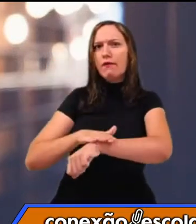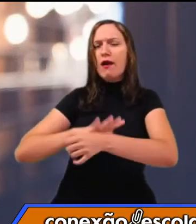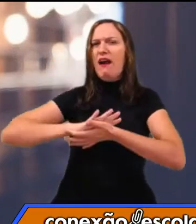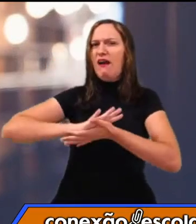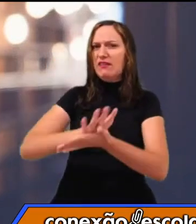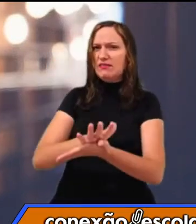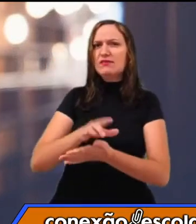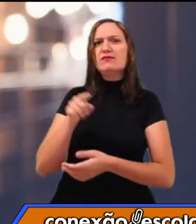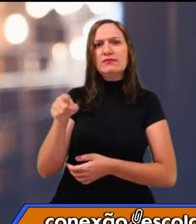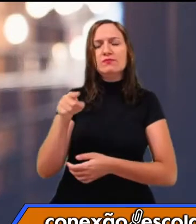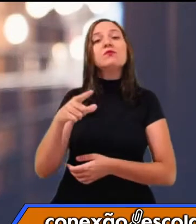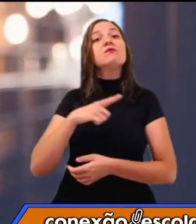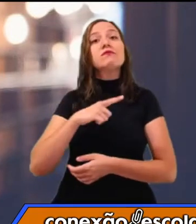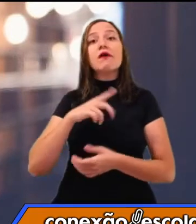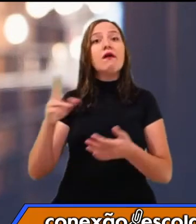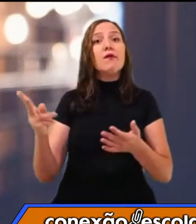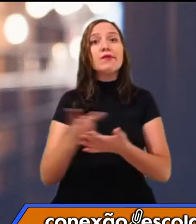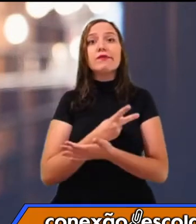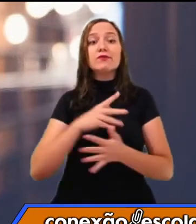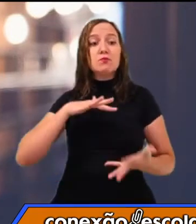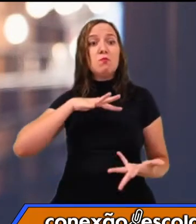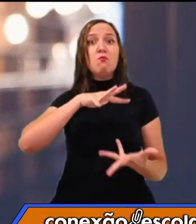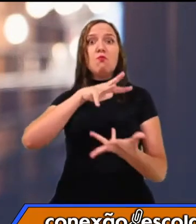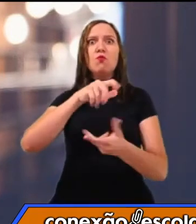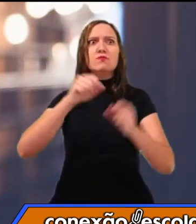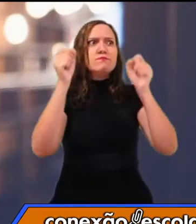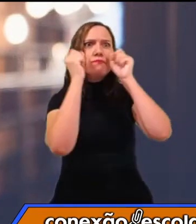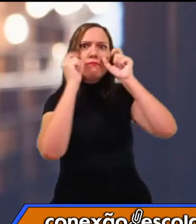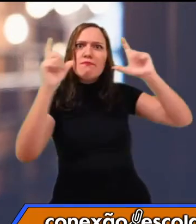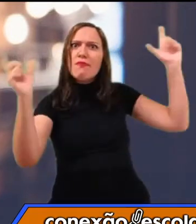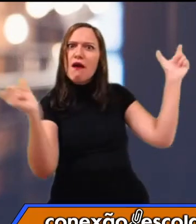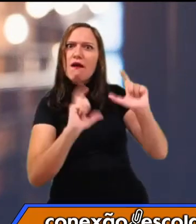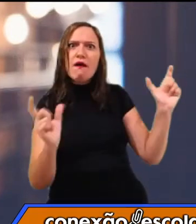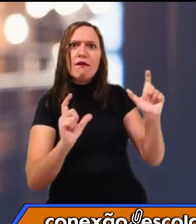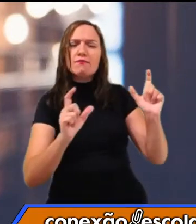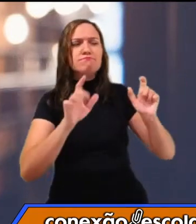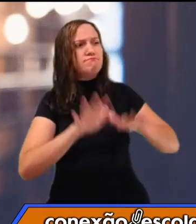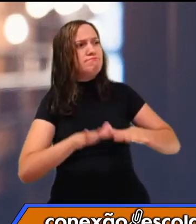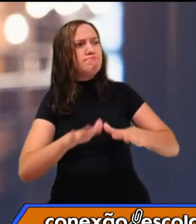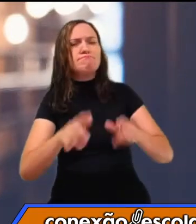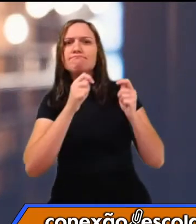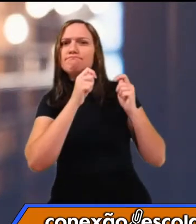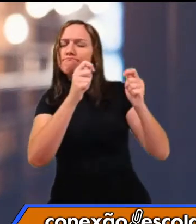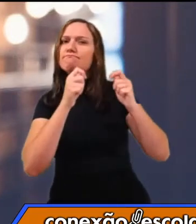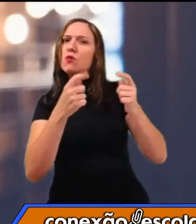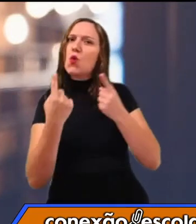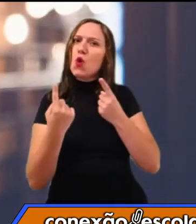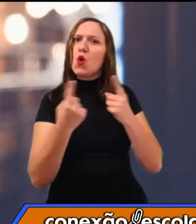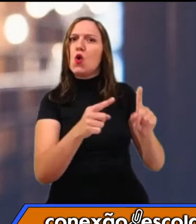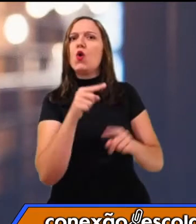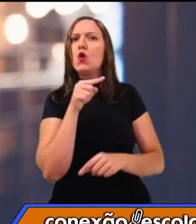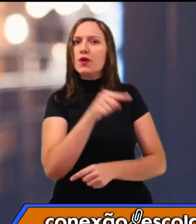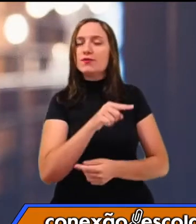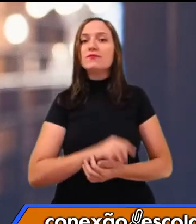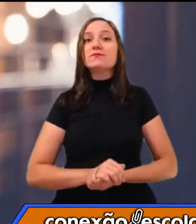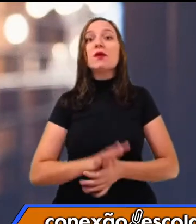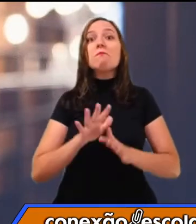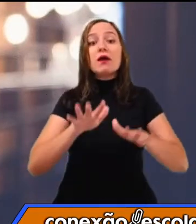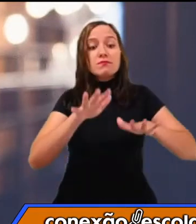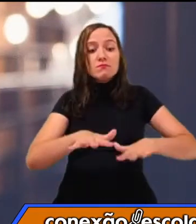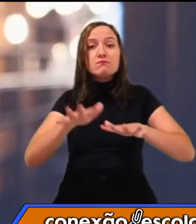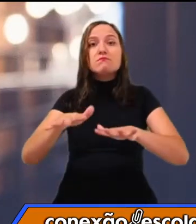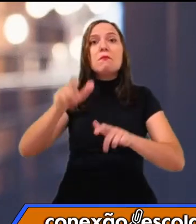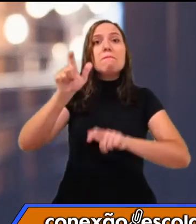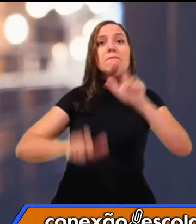todo, né? E um fato é que esses manifestantes elegeram como alvo